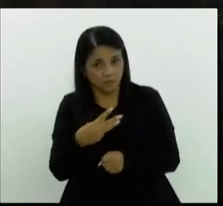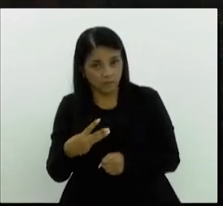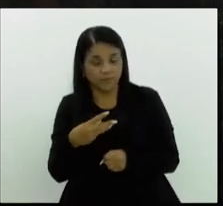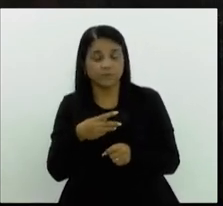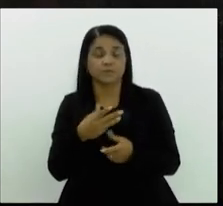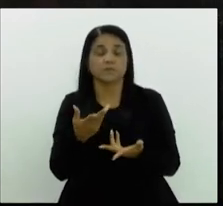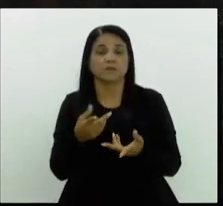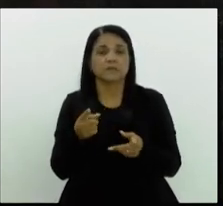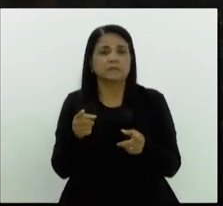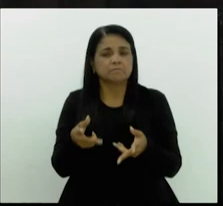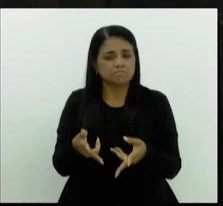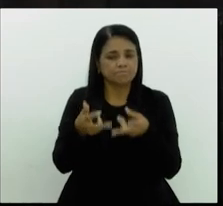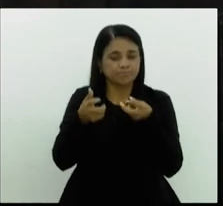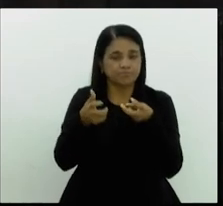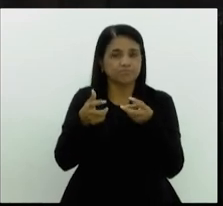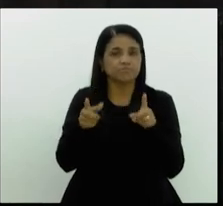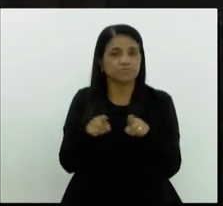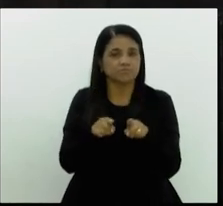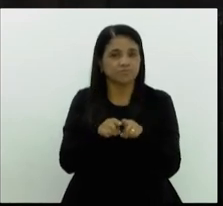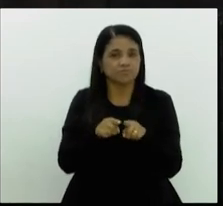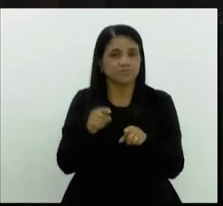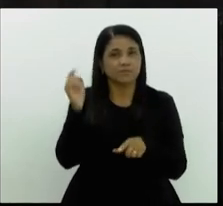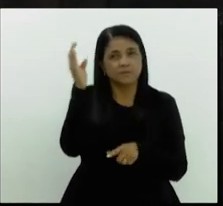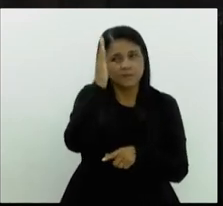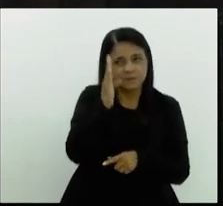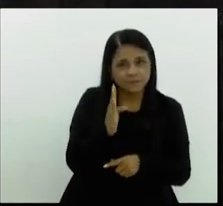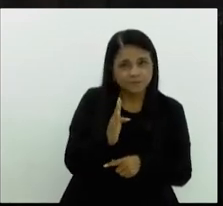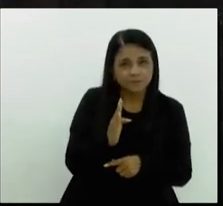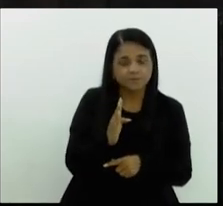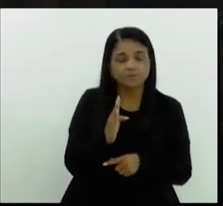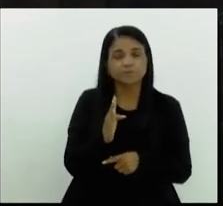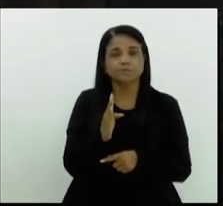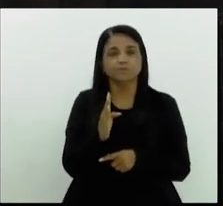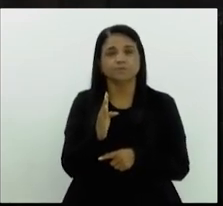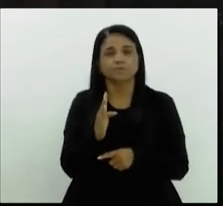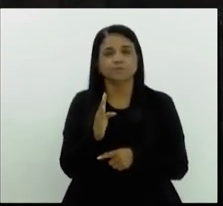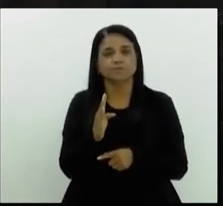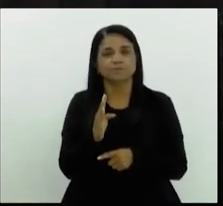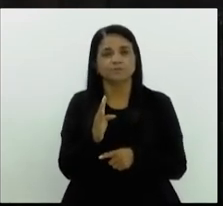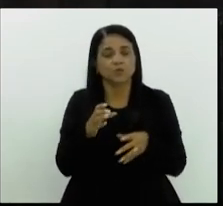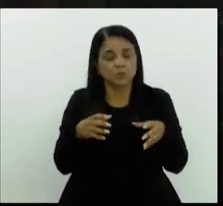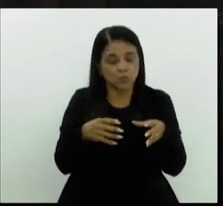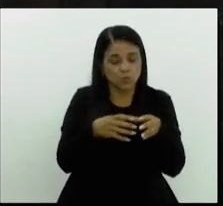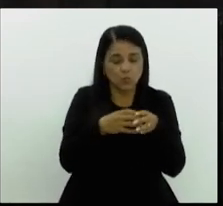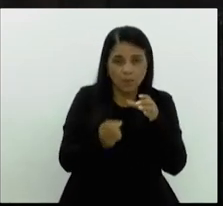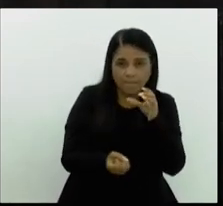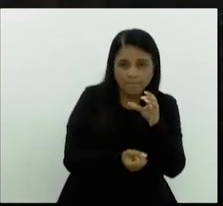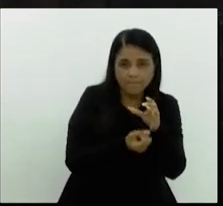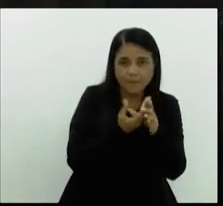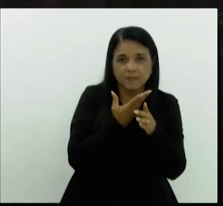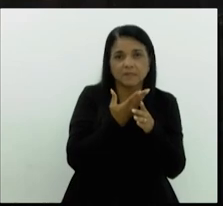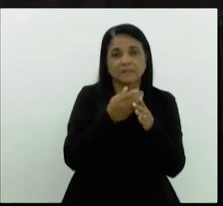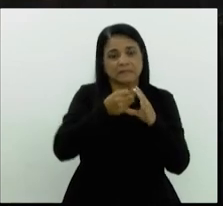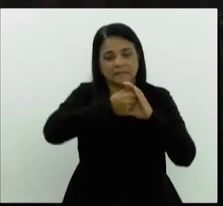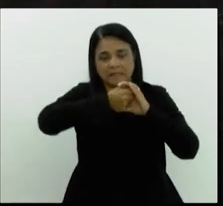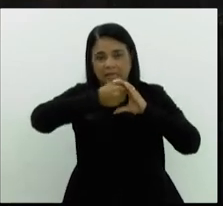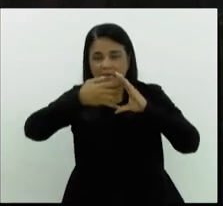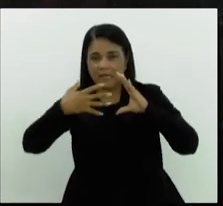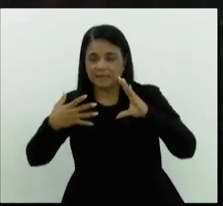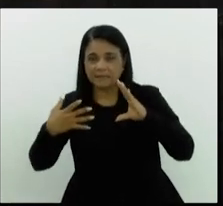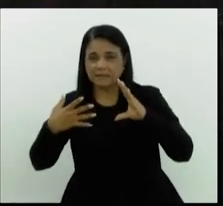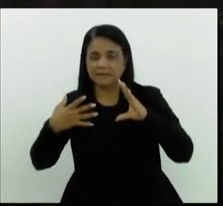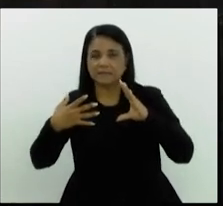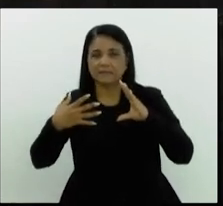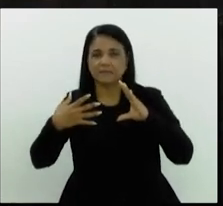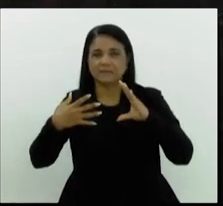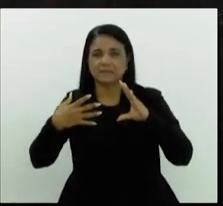estamos vendo nacionalmente a criação de um grupo com muitas características de ser